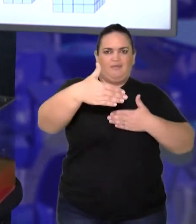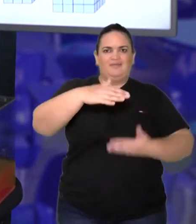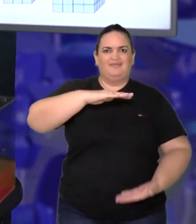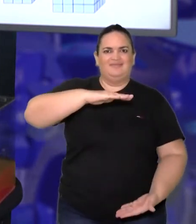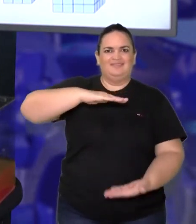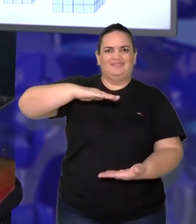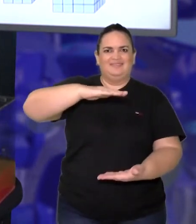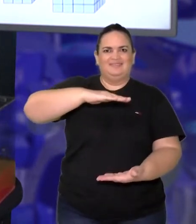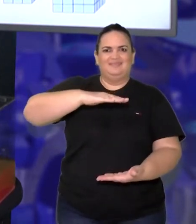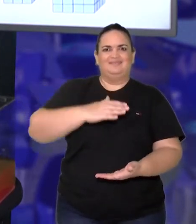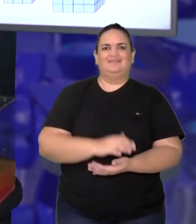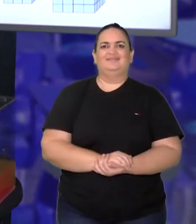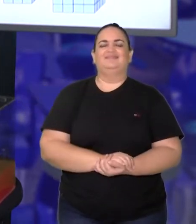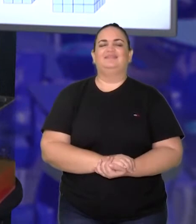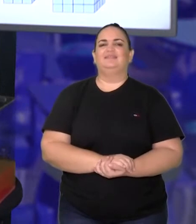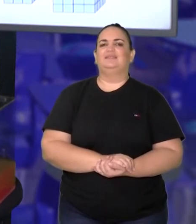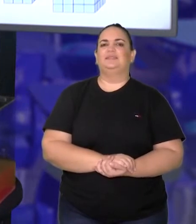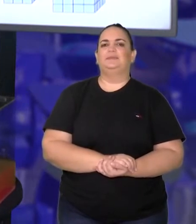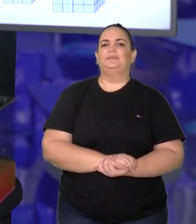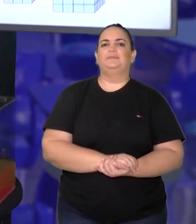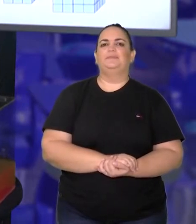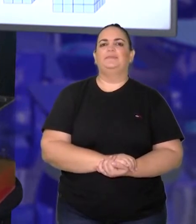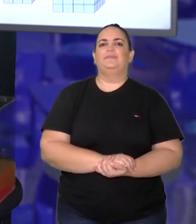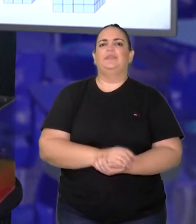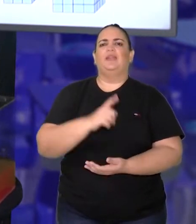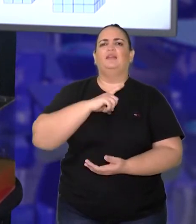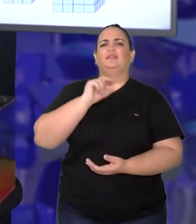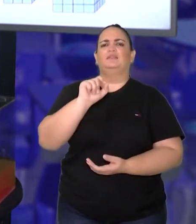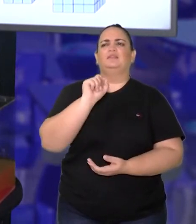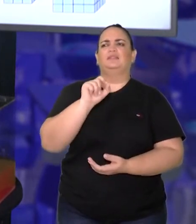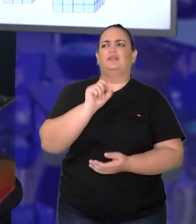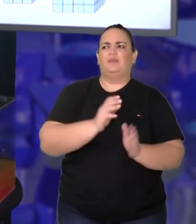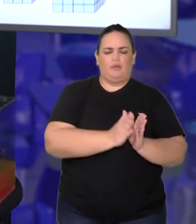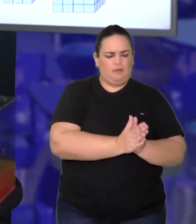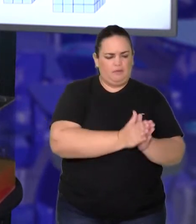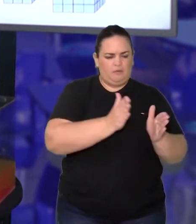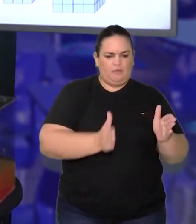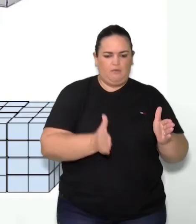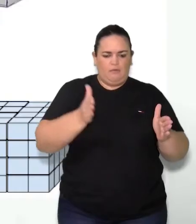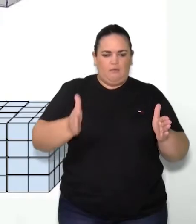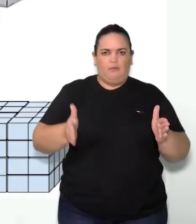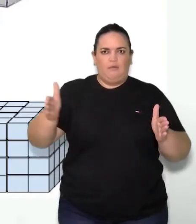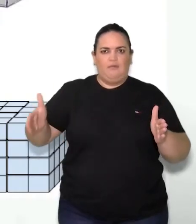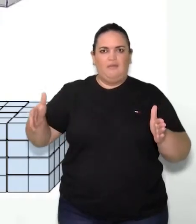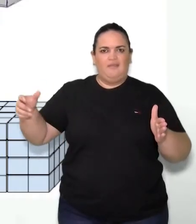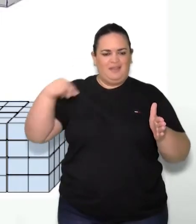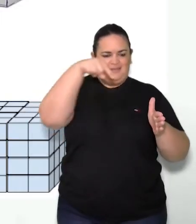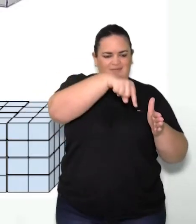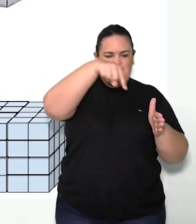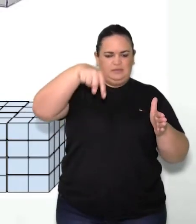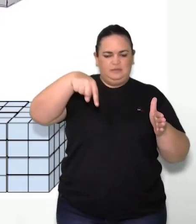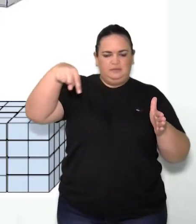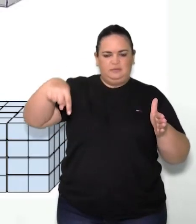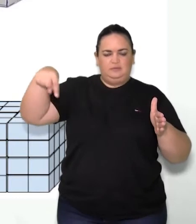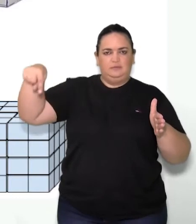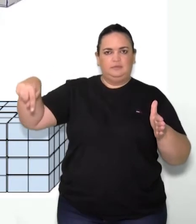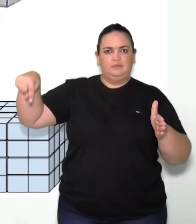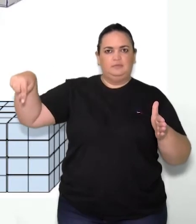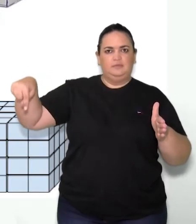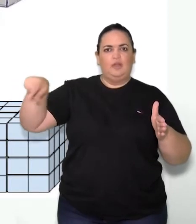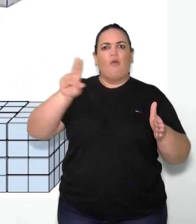Que é a forma geométrica. Aqui, gente tem uma pequena sequência, tá? Utilizando os cubinhos